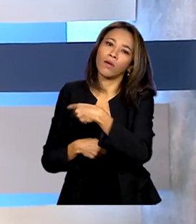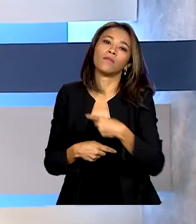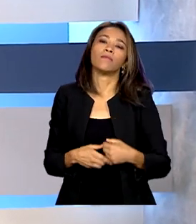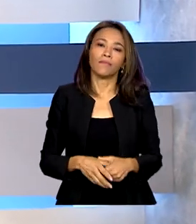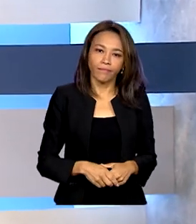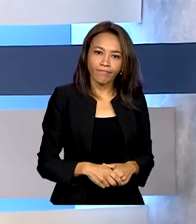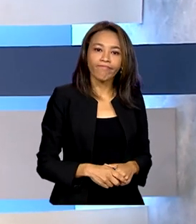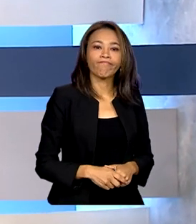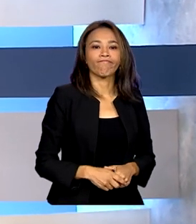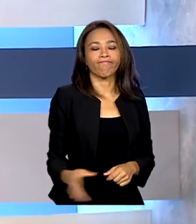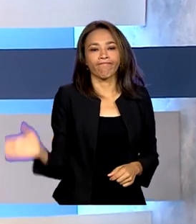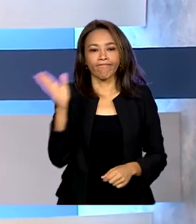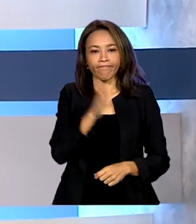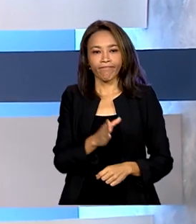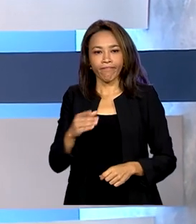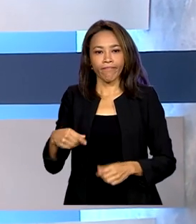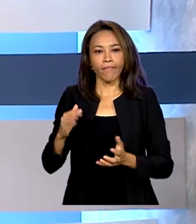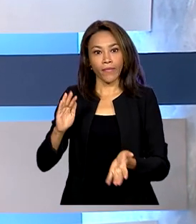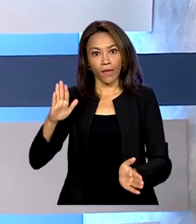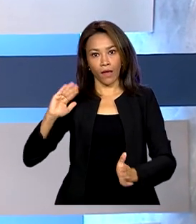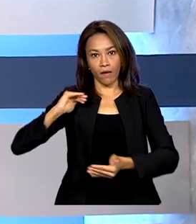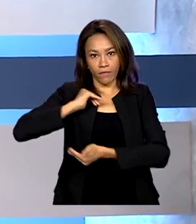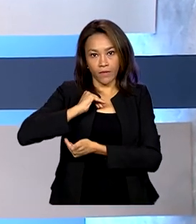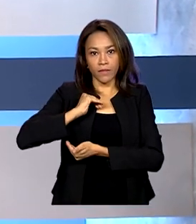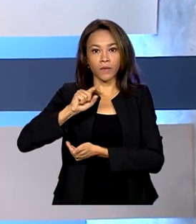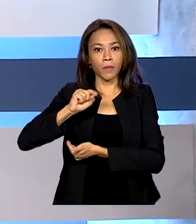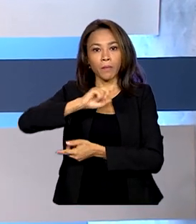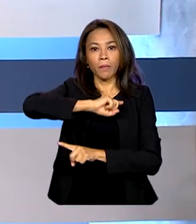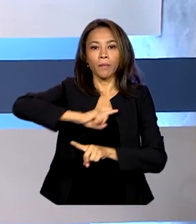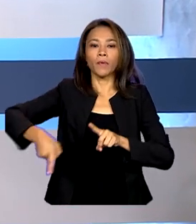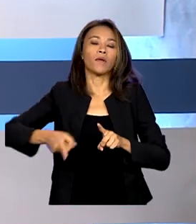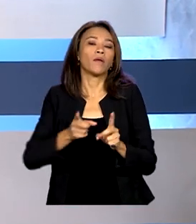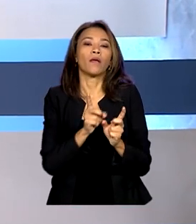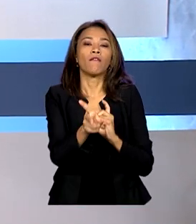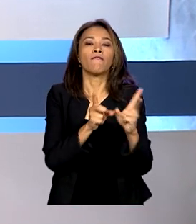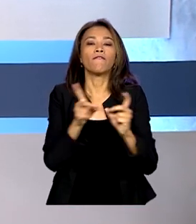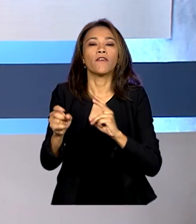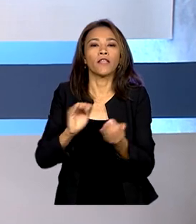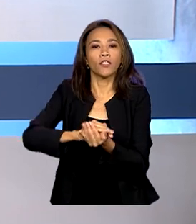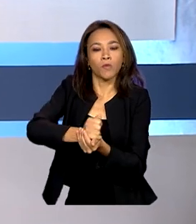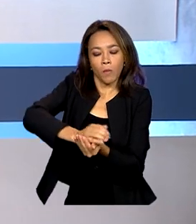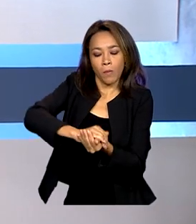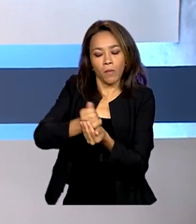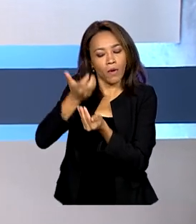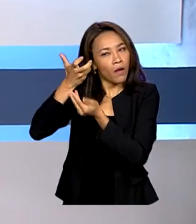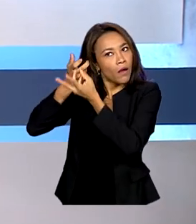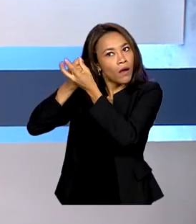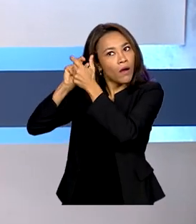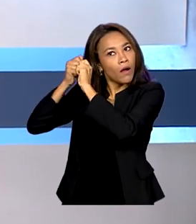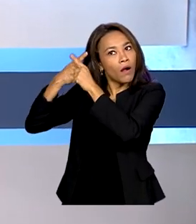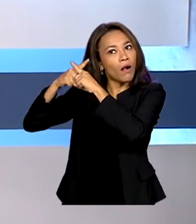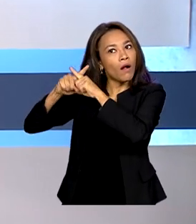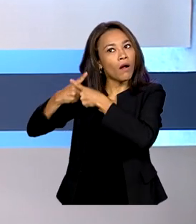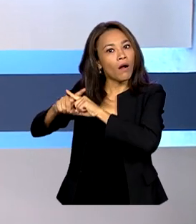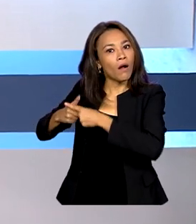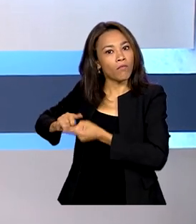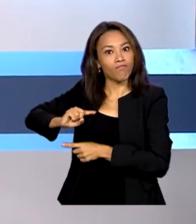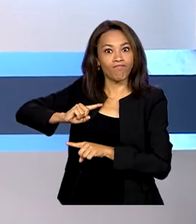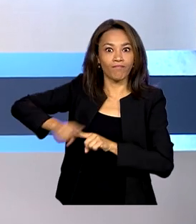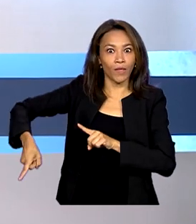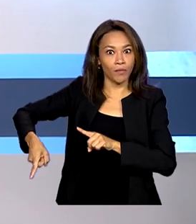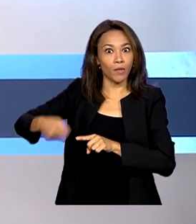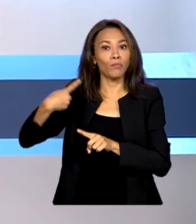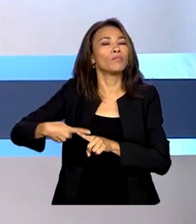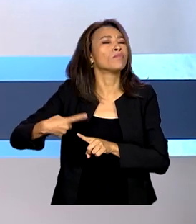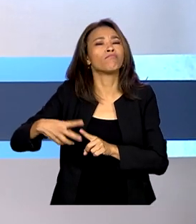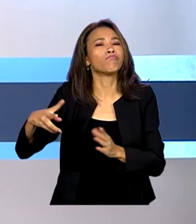A Anvisa proibiu a venda de pomadas para modelar tranças de cabelo. A decisão vem depois do